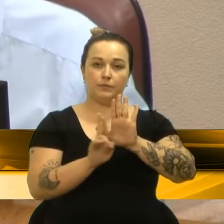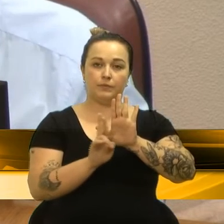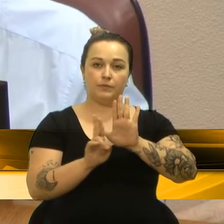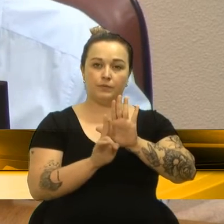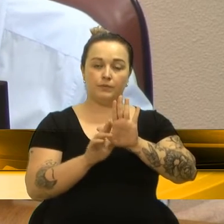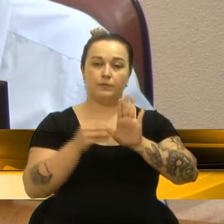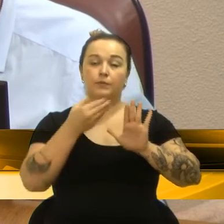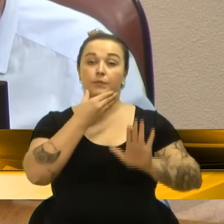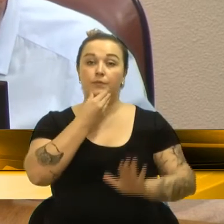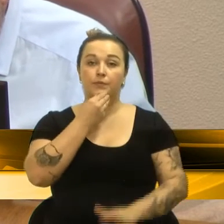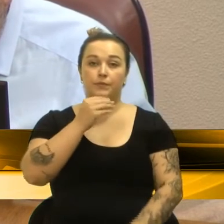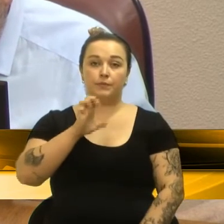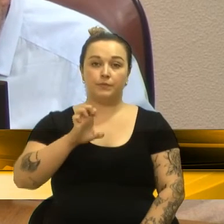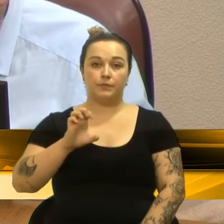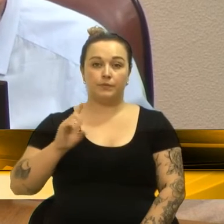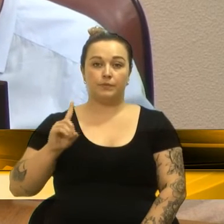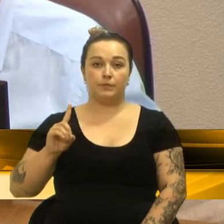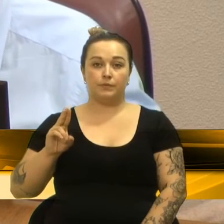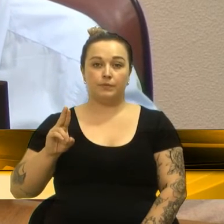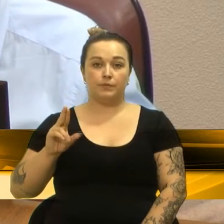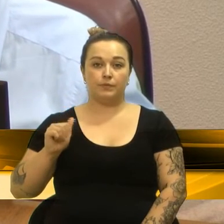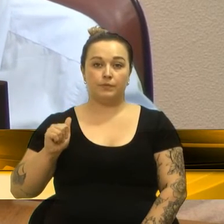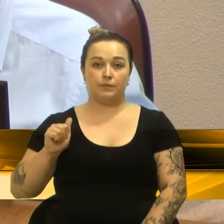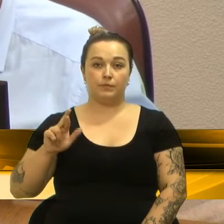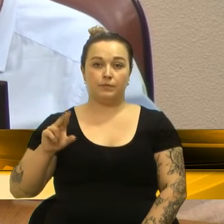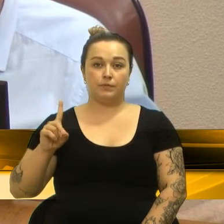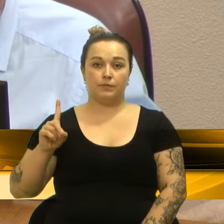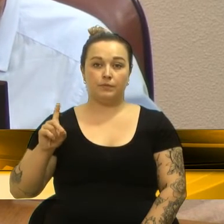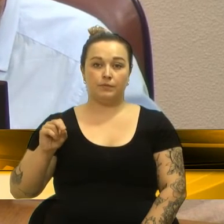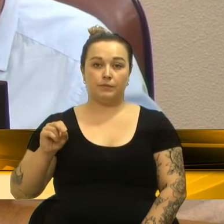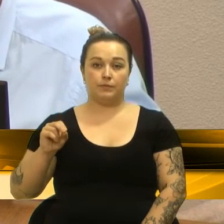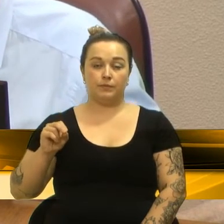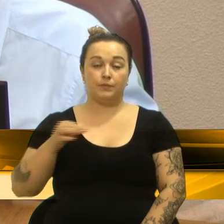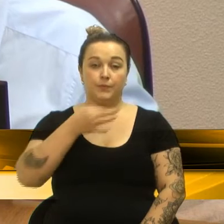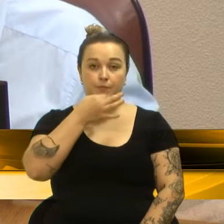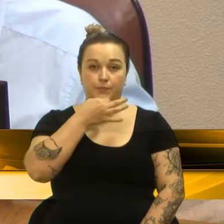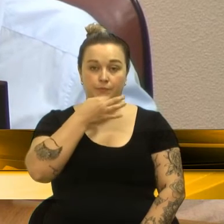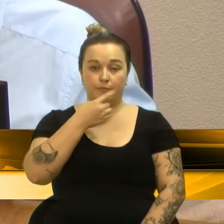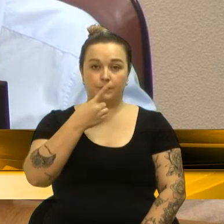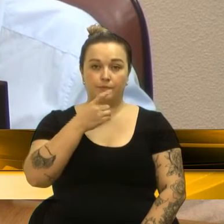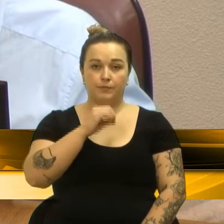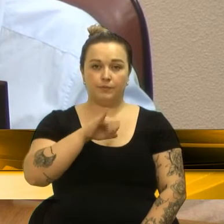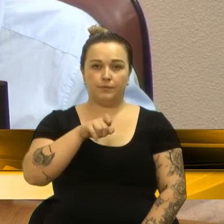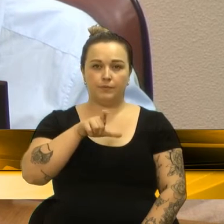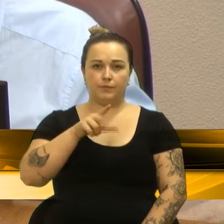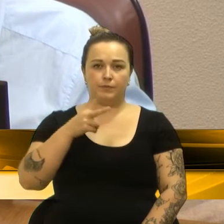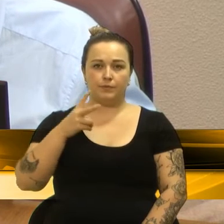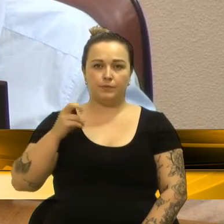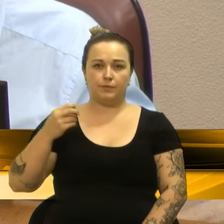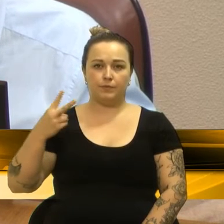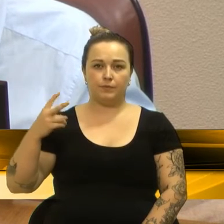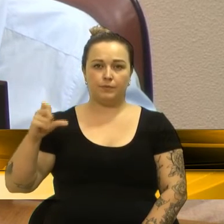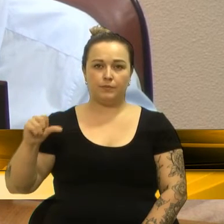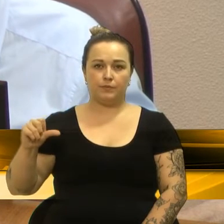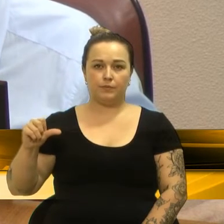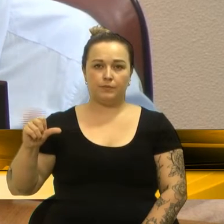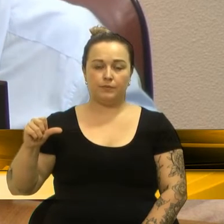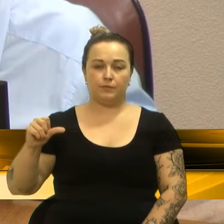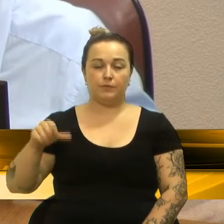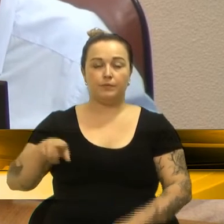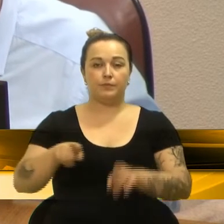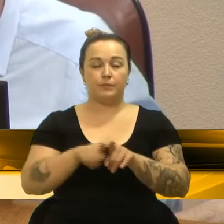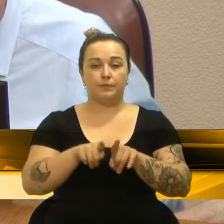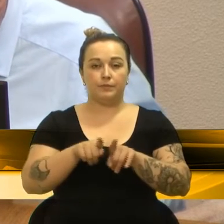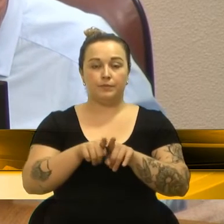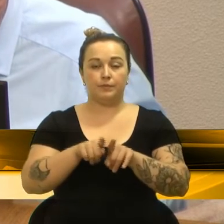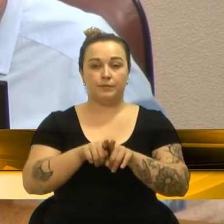senhor Eduardo Dal Bosco, Caxias do Sul, 10 de julho de 2019. Serviço Autônomo Municipal de Água e Esgoto, Samae,